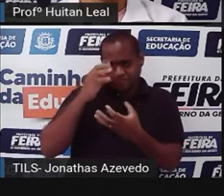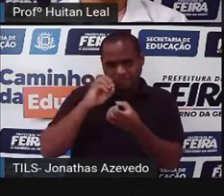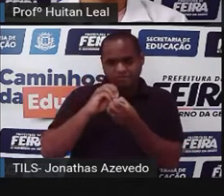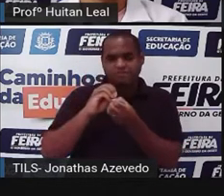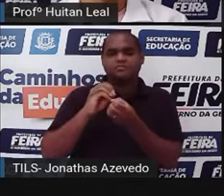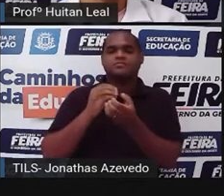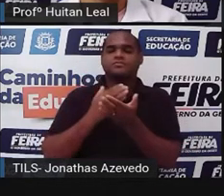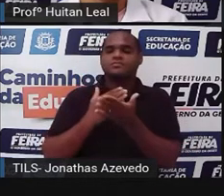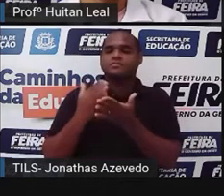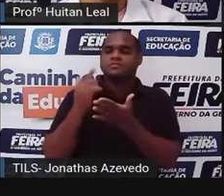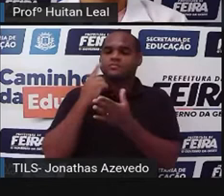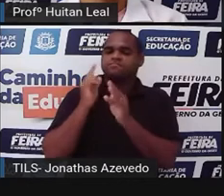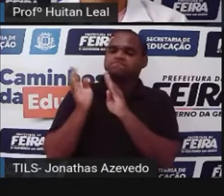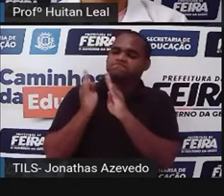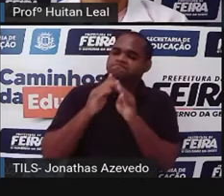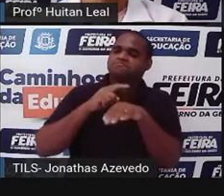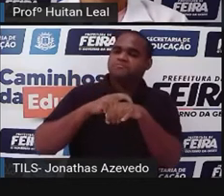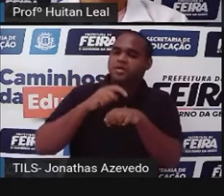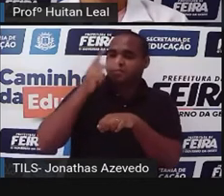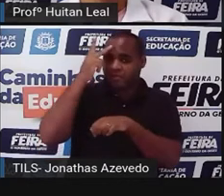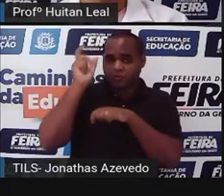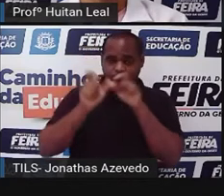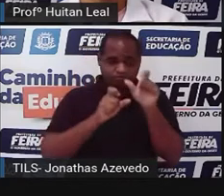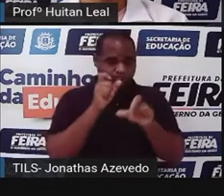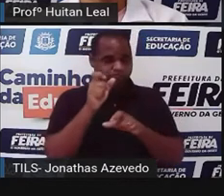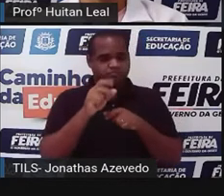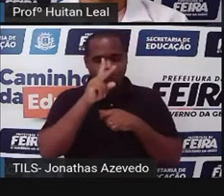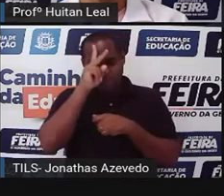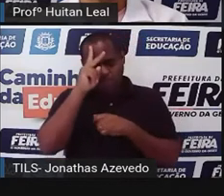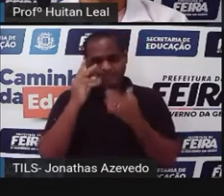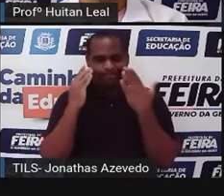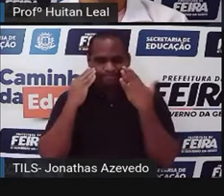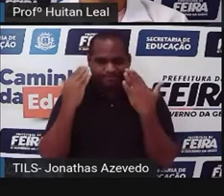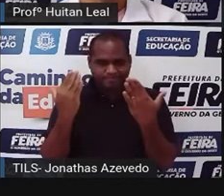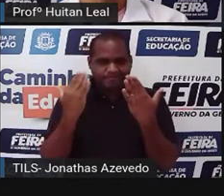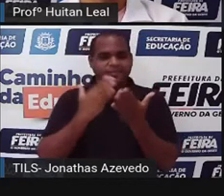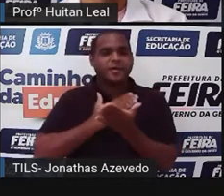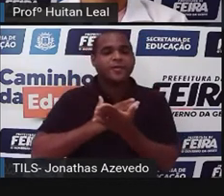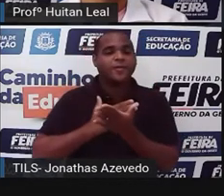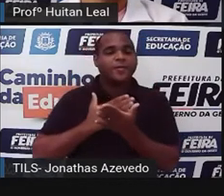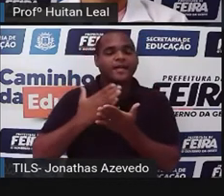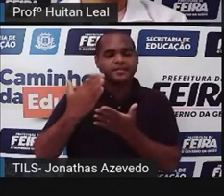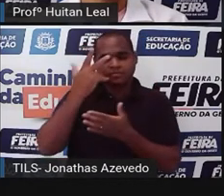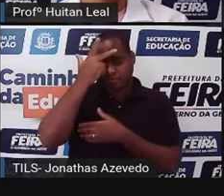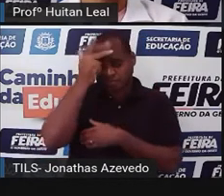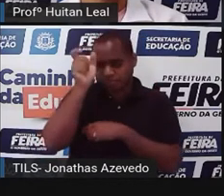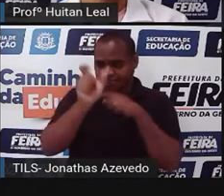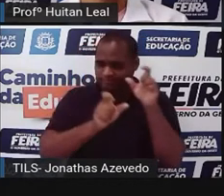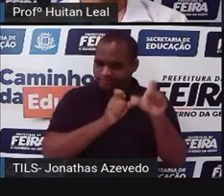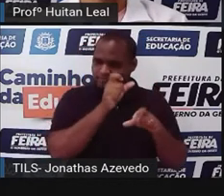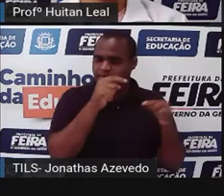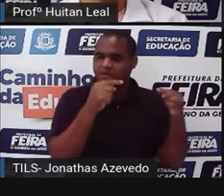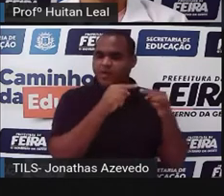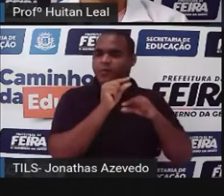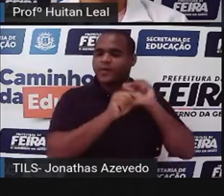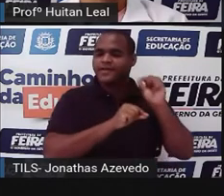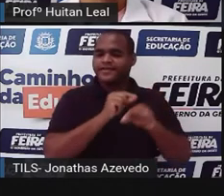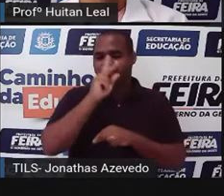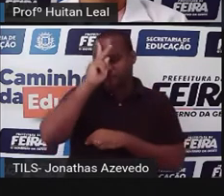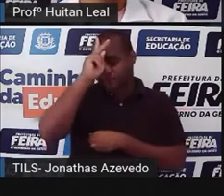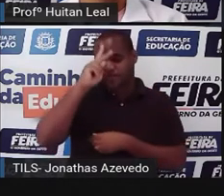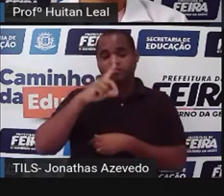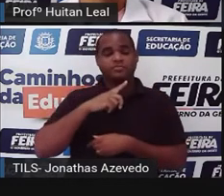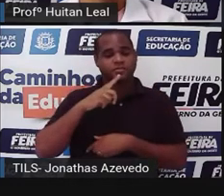espaço, tem personagens em rede. Ou seja, é uma apresentação inicial dos personagens, de onde acontece a história, né?